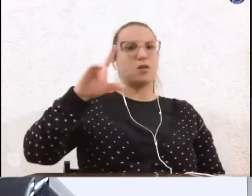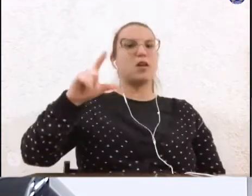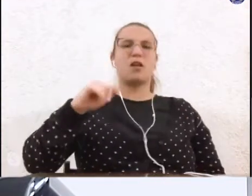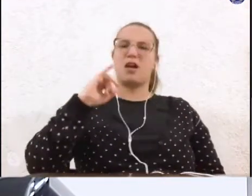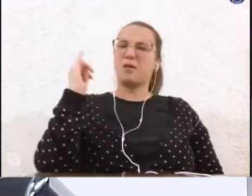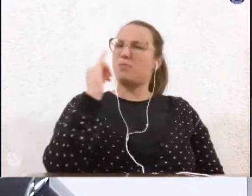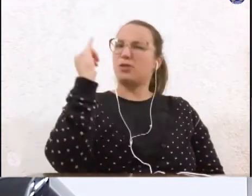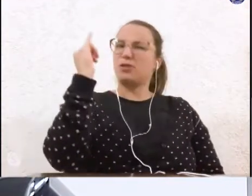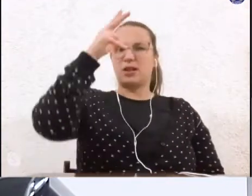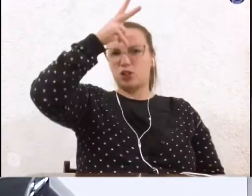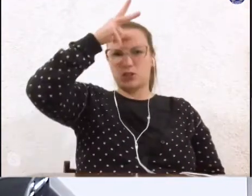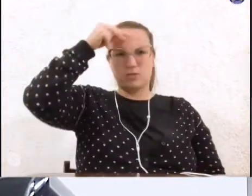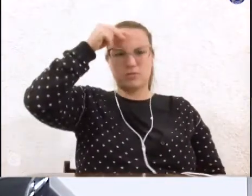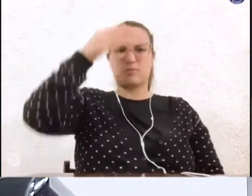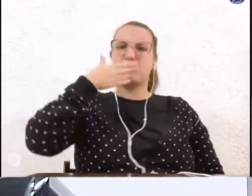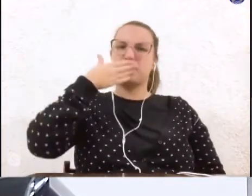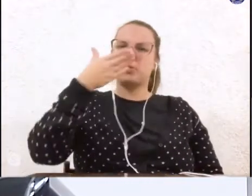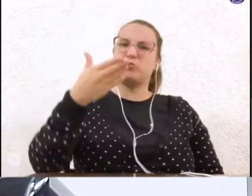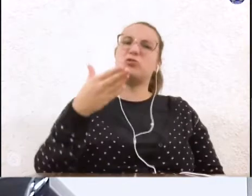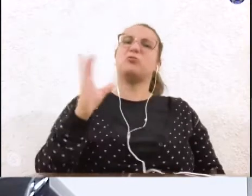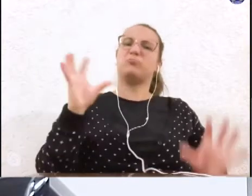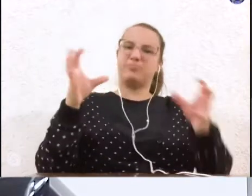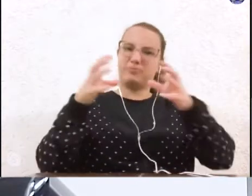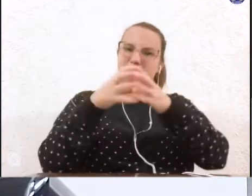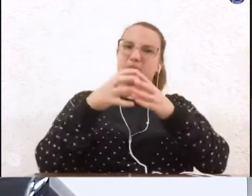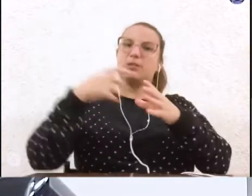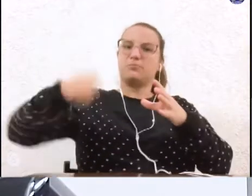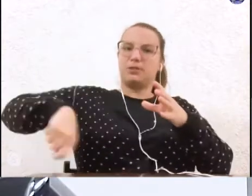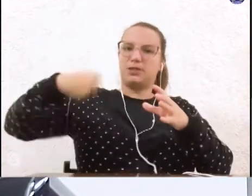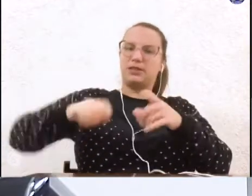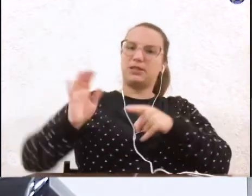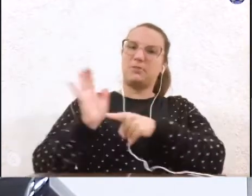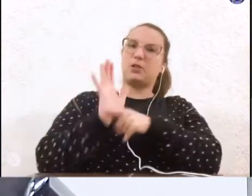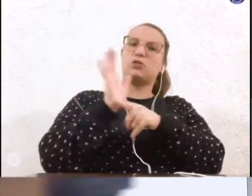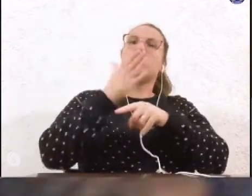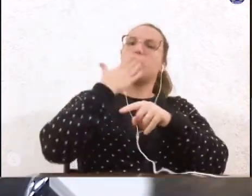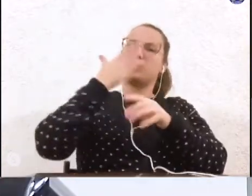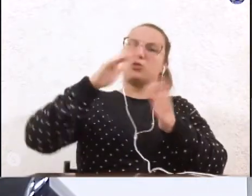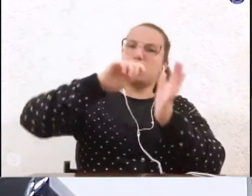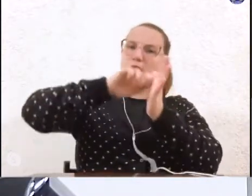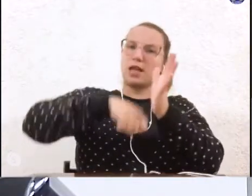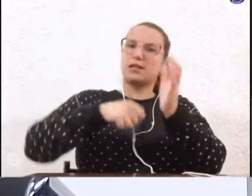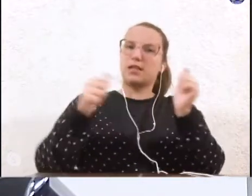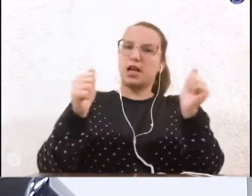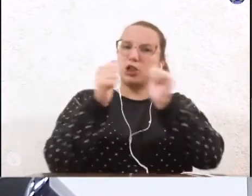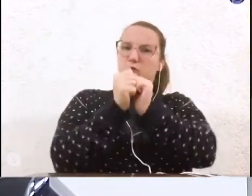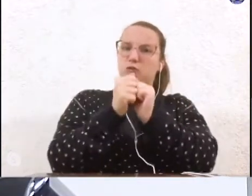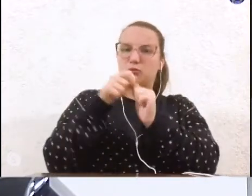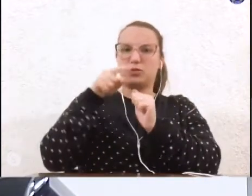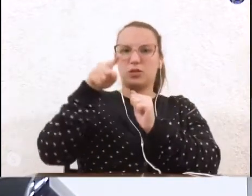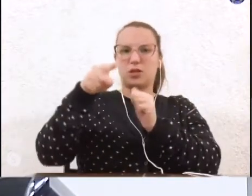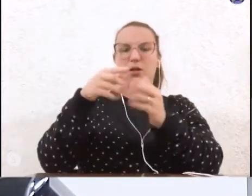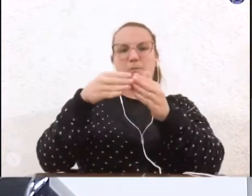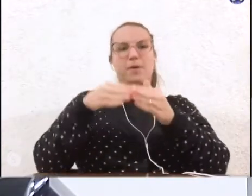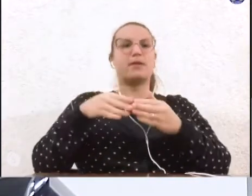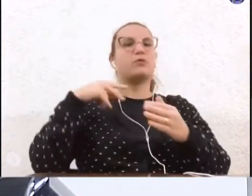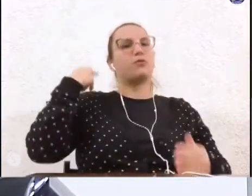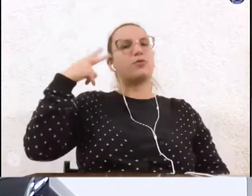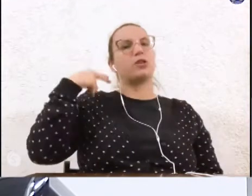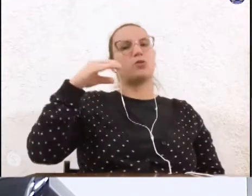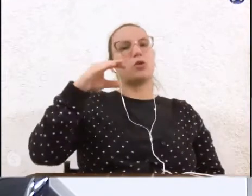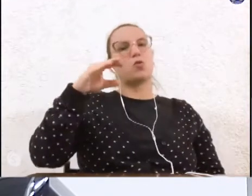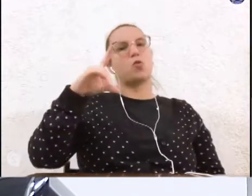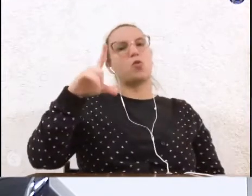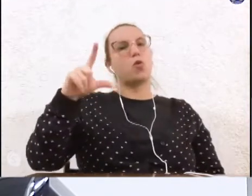Prefeitura, dessa classe extremamente vulnerável nesse momento, pedir para assinar e já peço também ao vereador Kula para poder